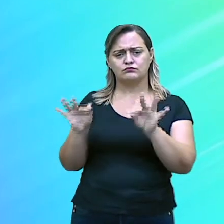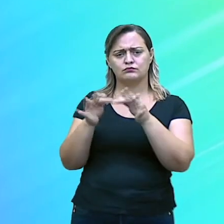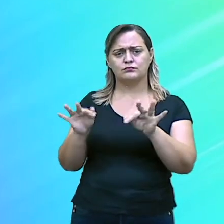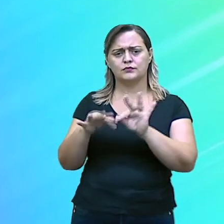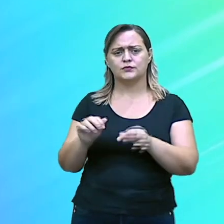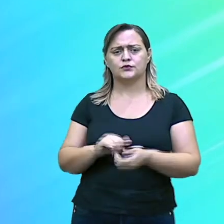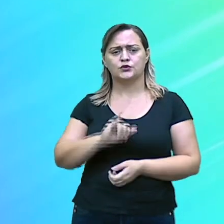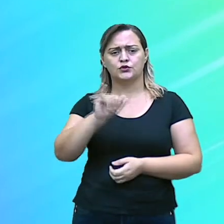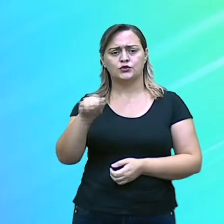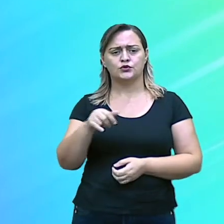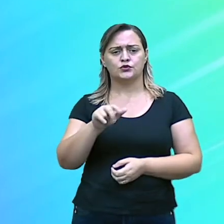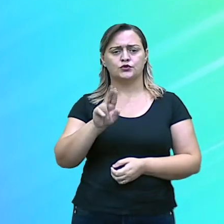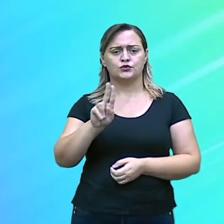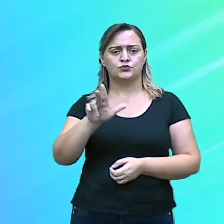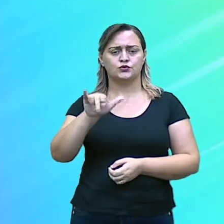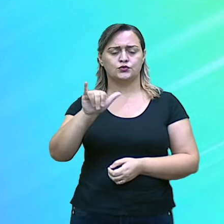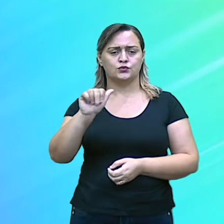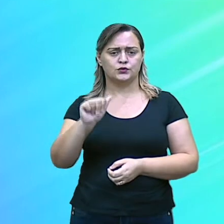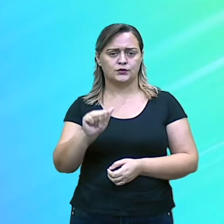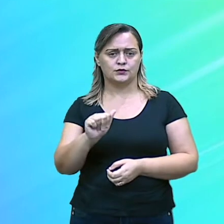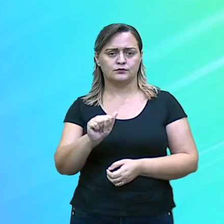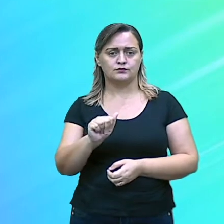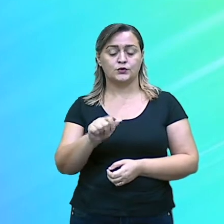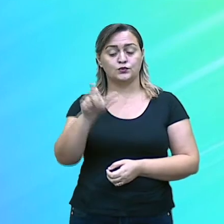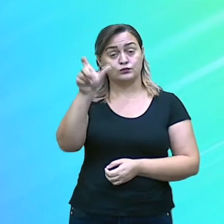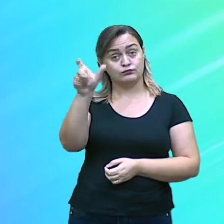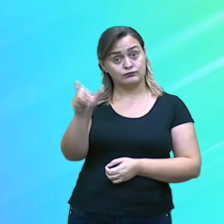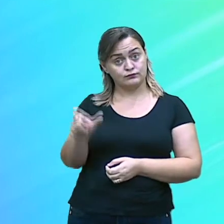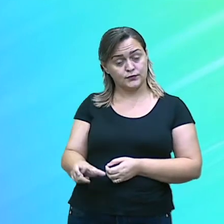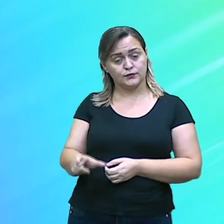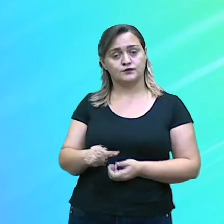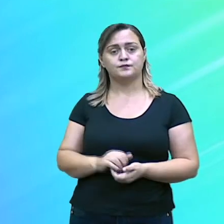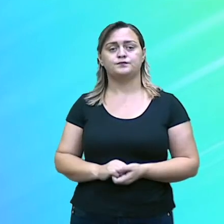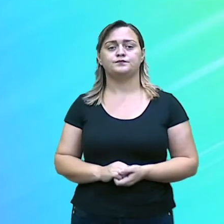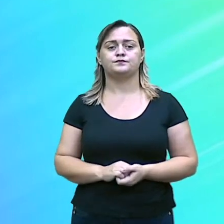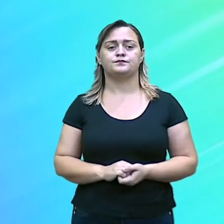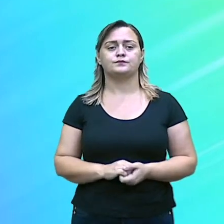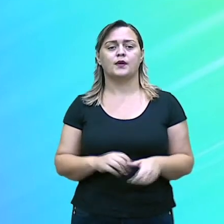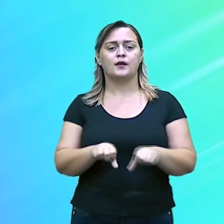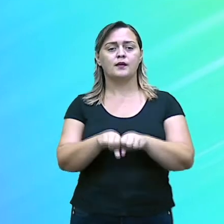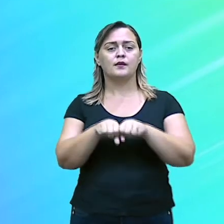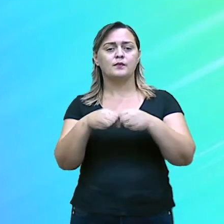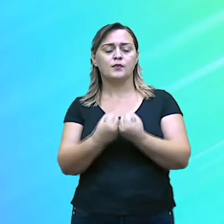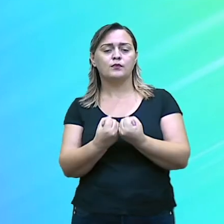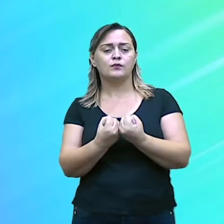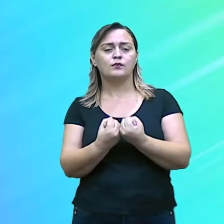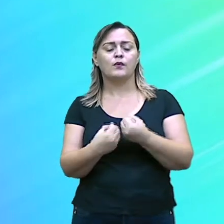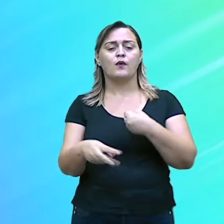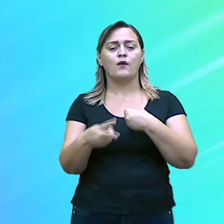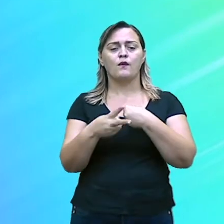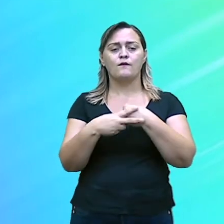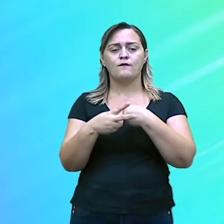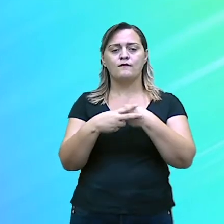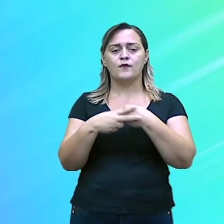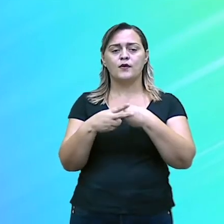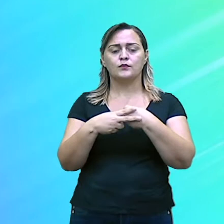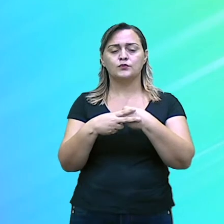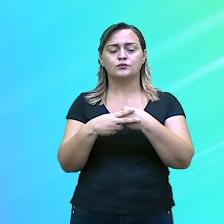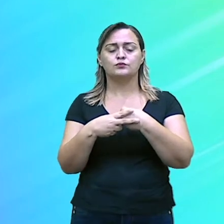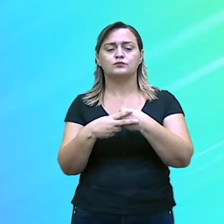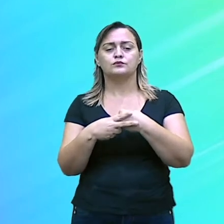Júlia, sujeito, né? Realizou a ação de quebrar. O quebrou aí é um verbo. Verbo de que tipo?